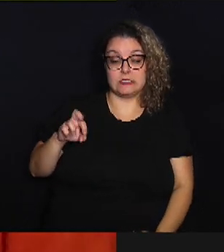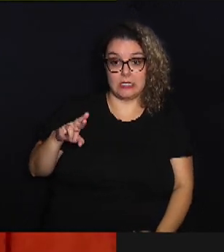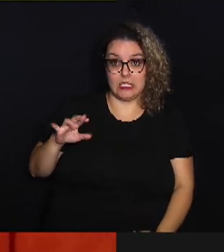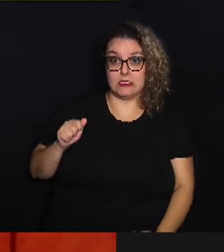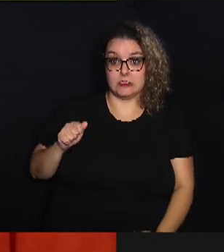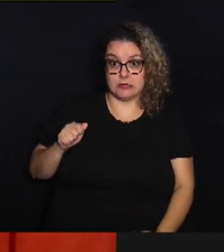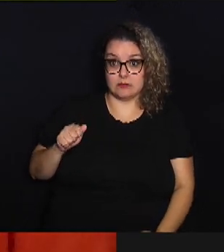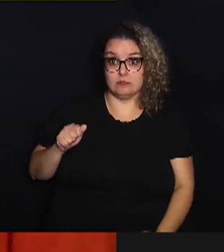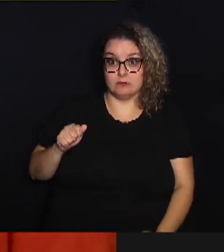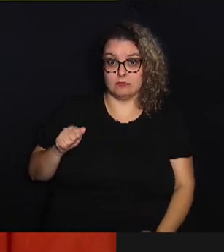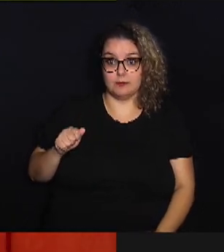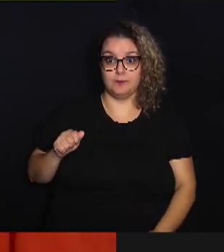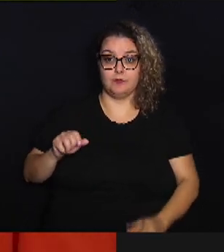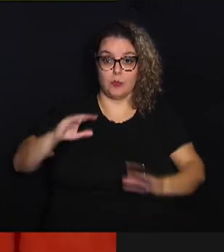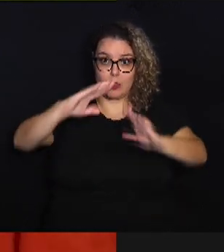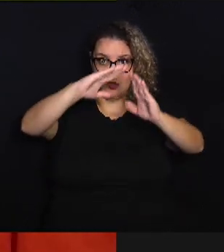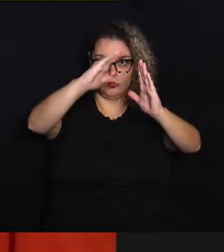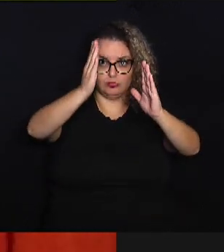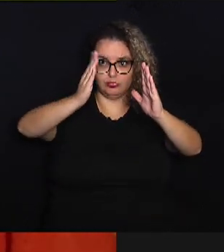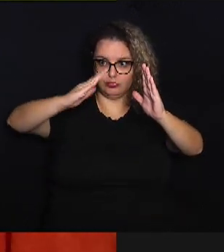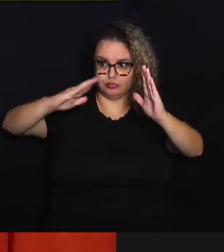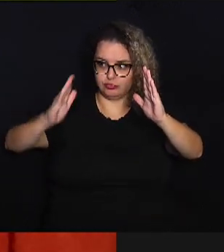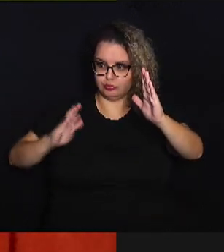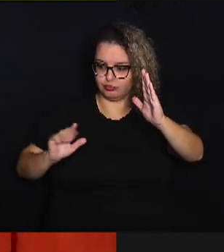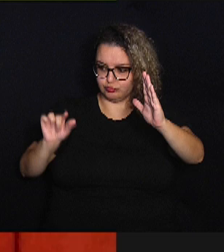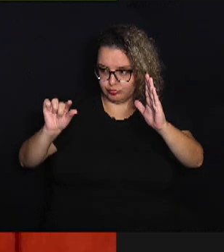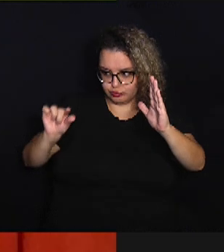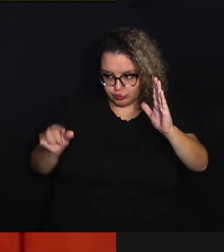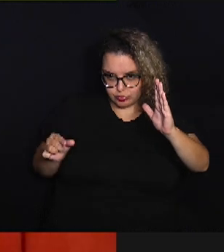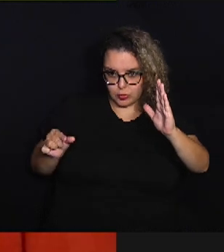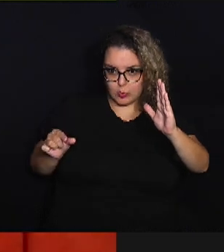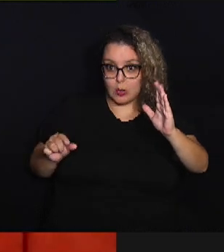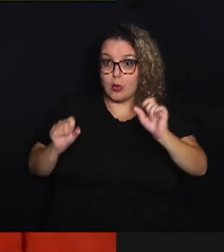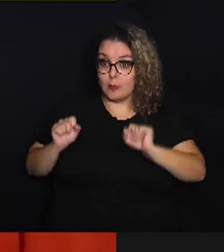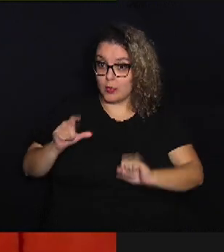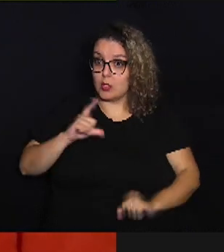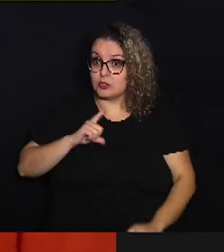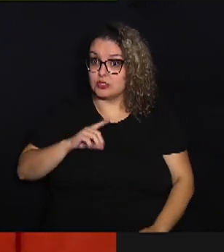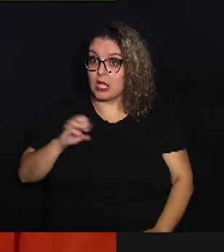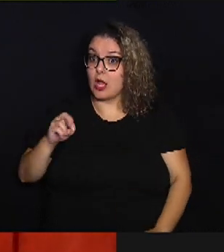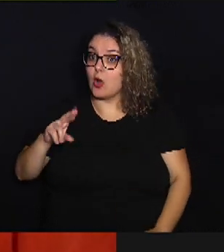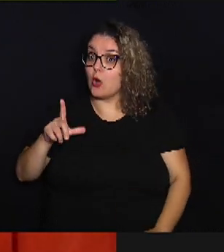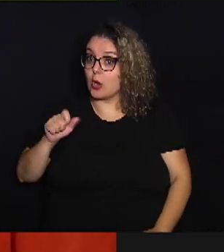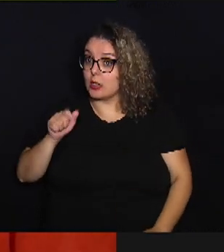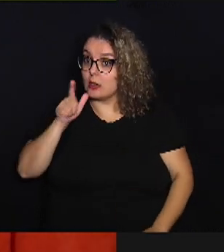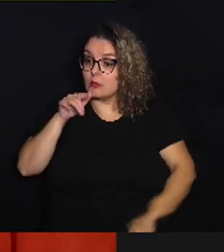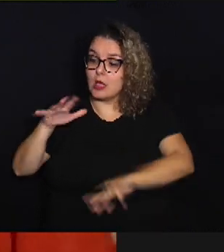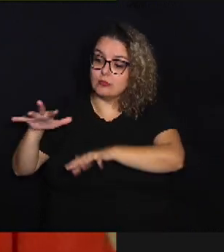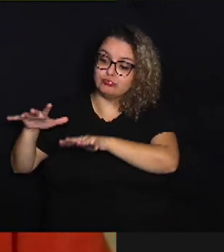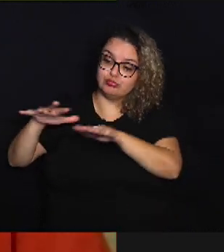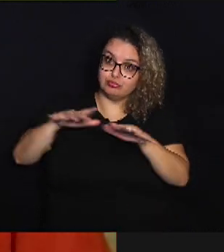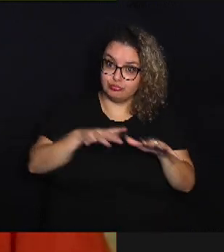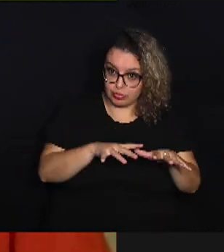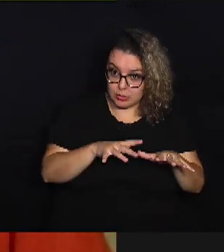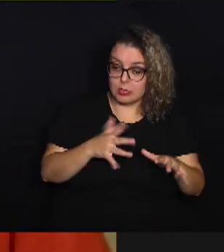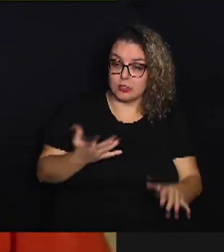ter as suas praias, a sua orla invadida, com a tendência principalmente